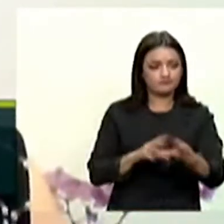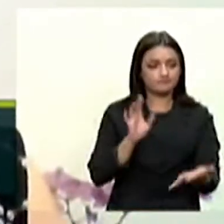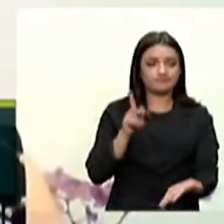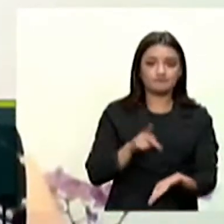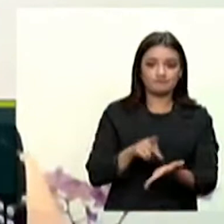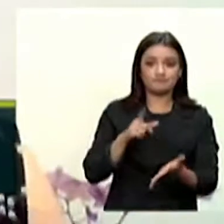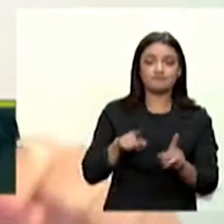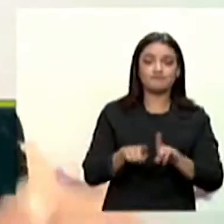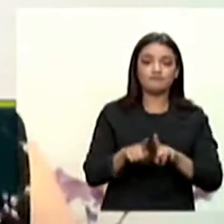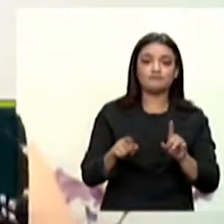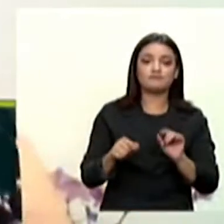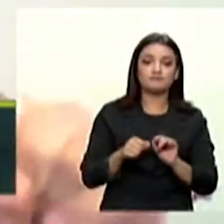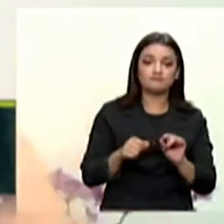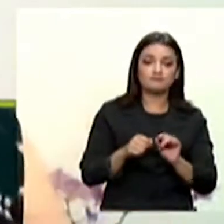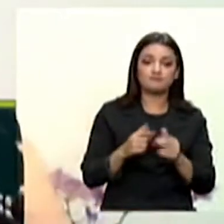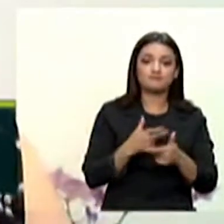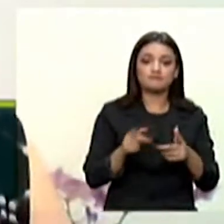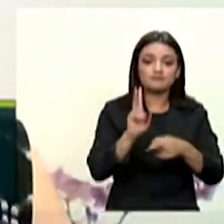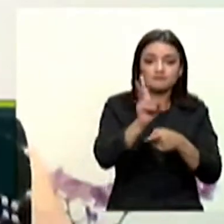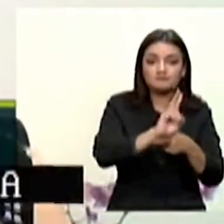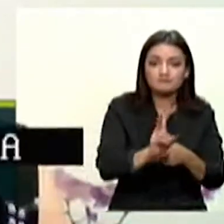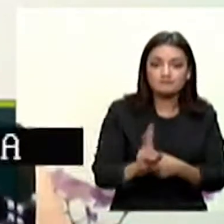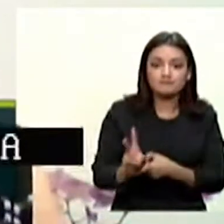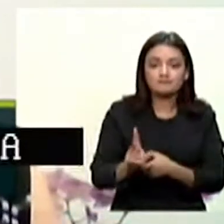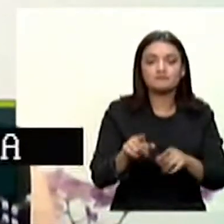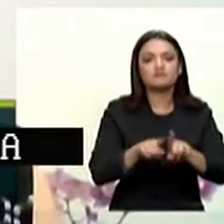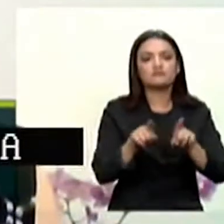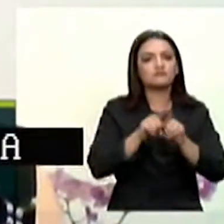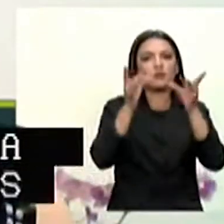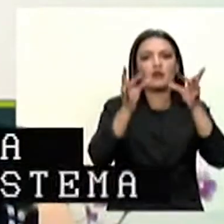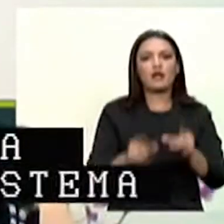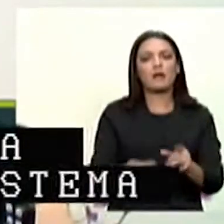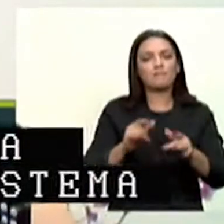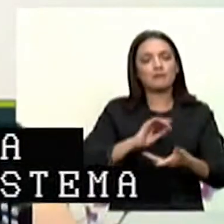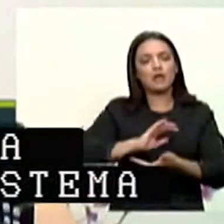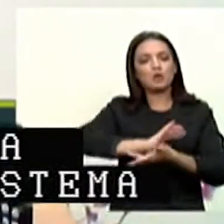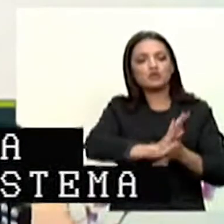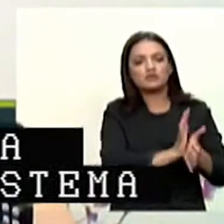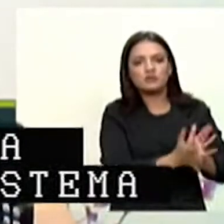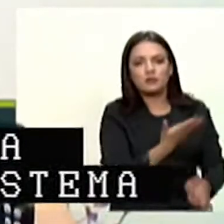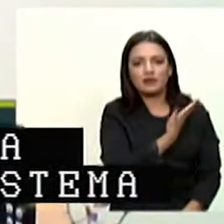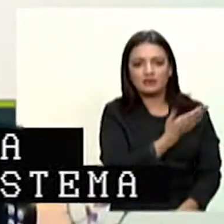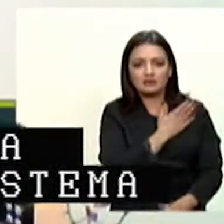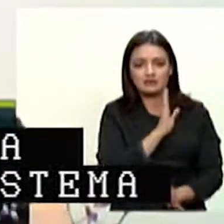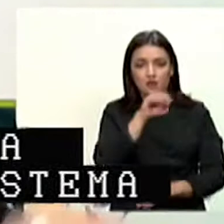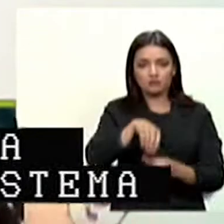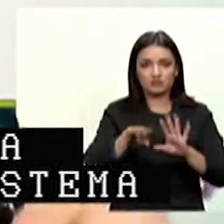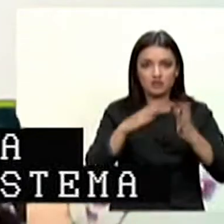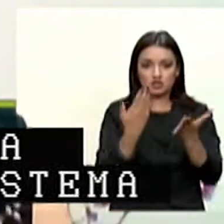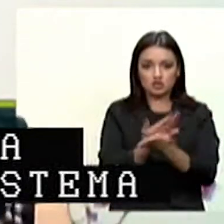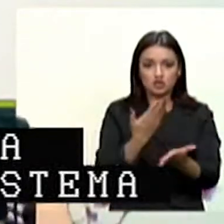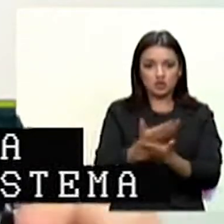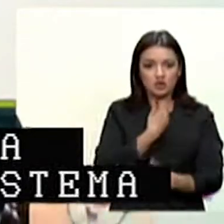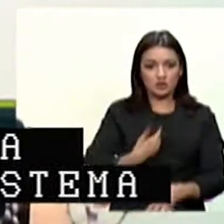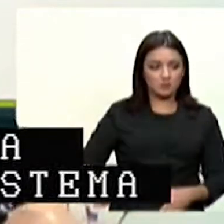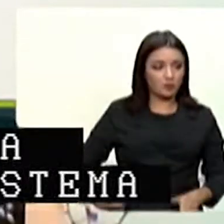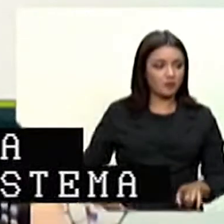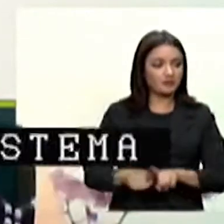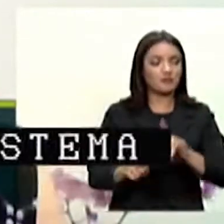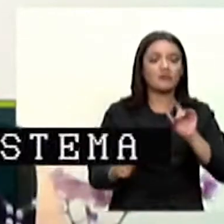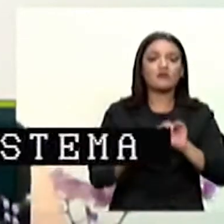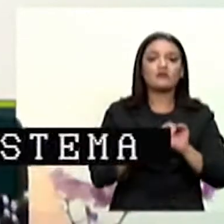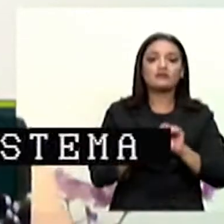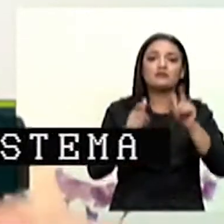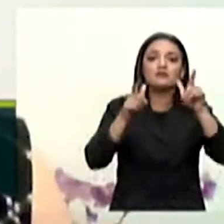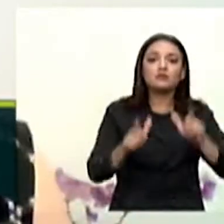mecanismo para proibir monitorar e sancionar discriminação com base na deficiência em sistemas públicos e privados de ensino e para prover acomodações